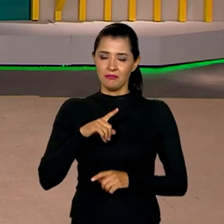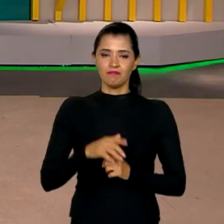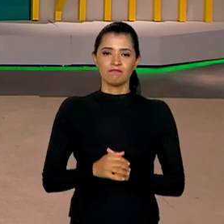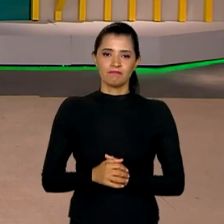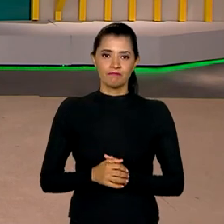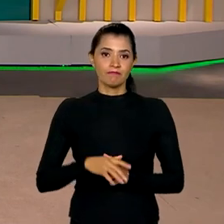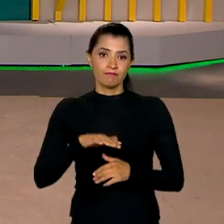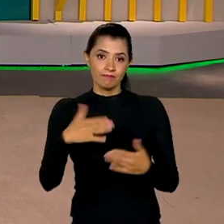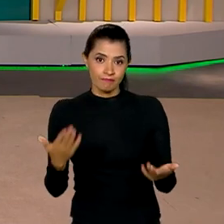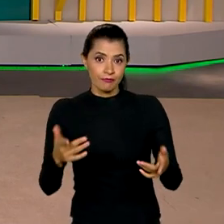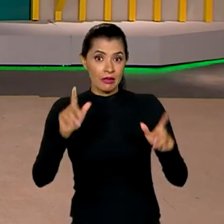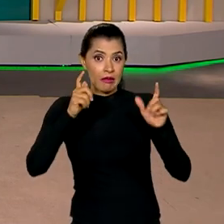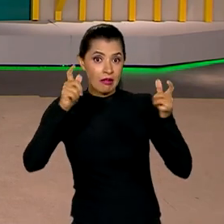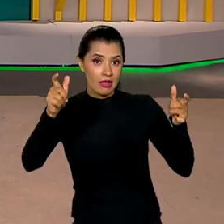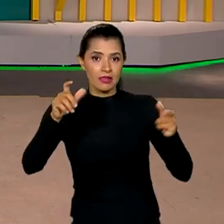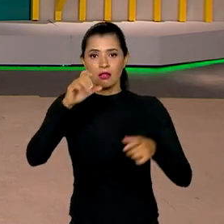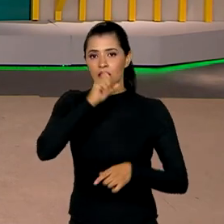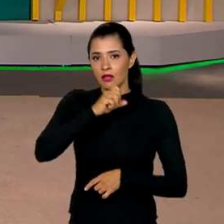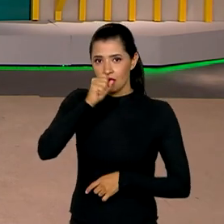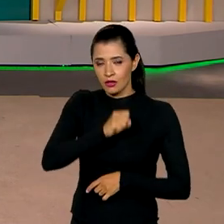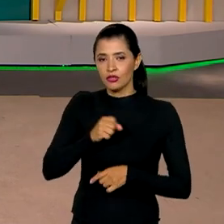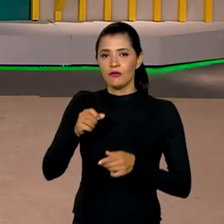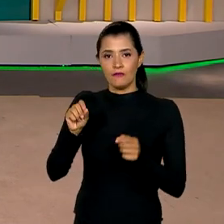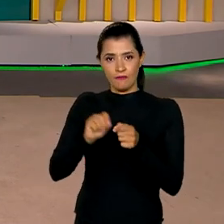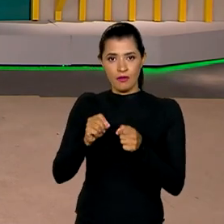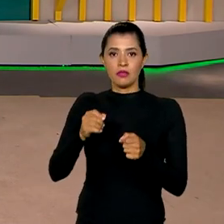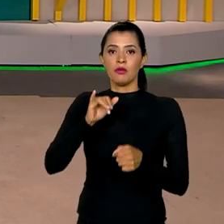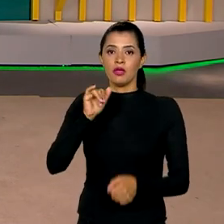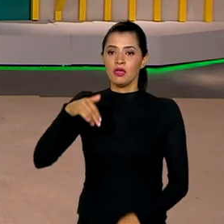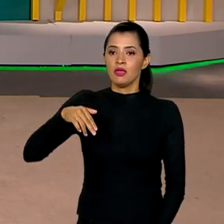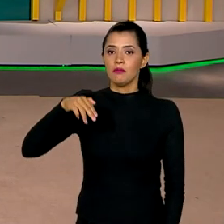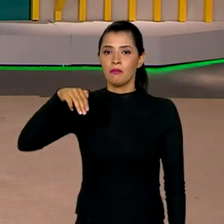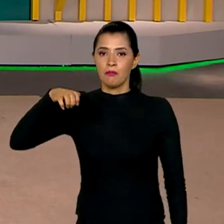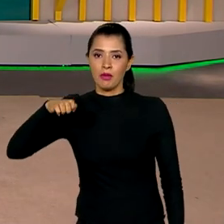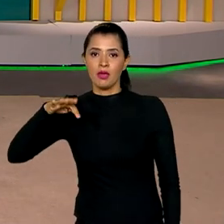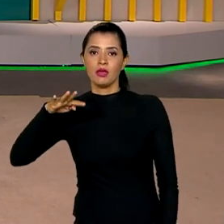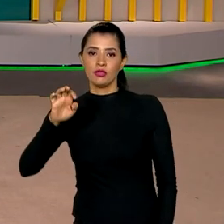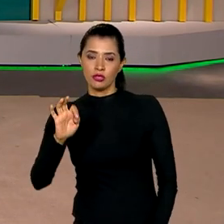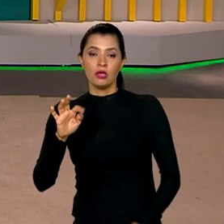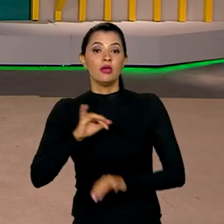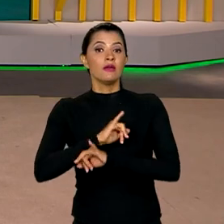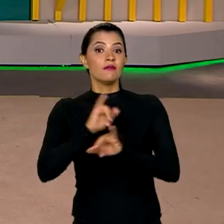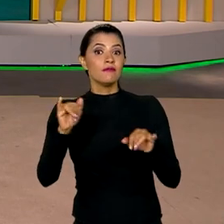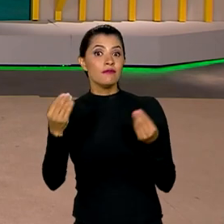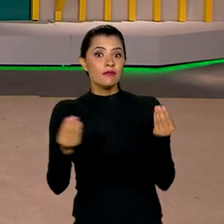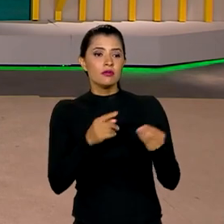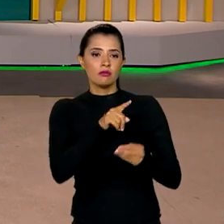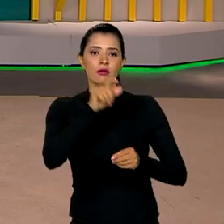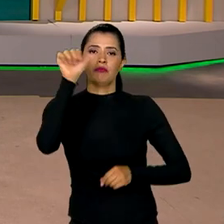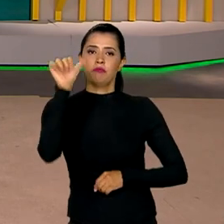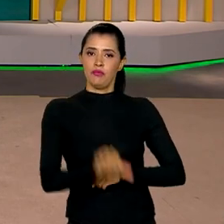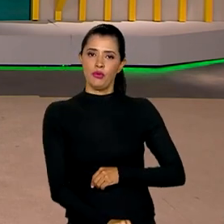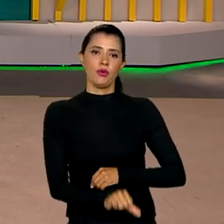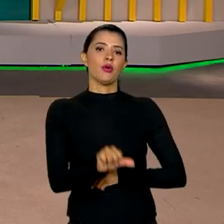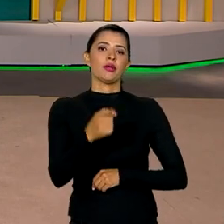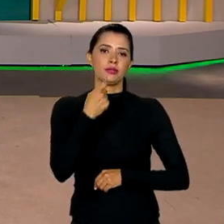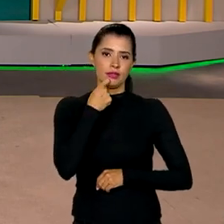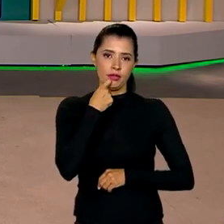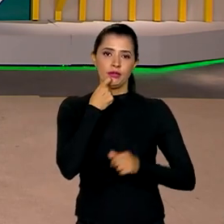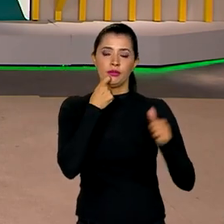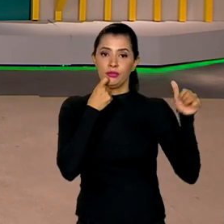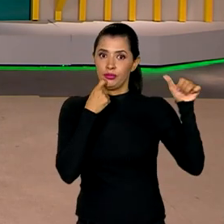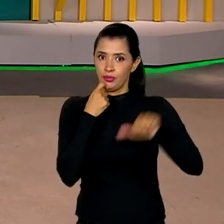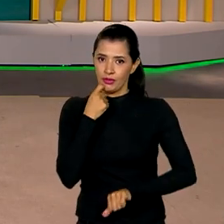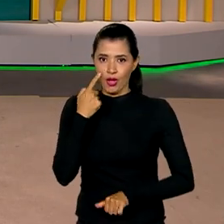alerta laranja foi feito pelo Inmet e os especialistas afirmam que o cenário deve piorar a partir de sexta